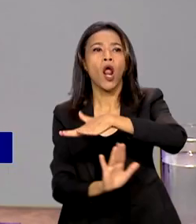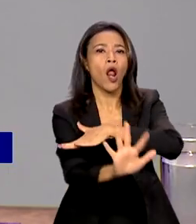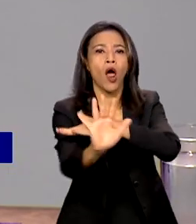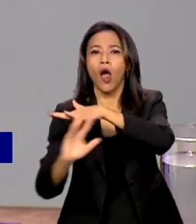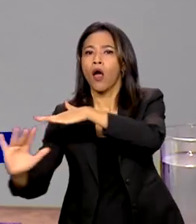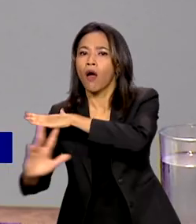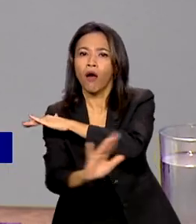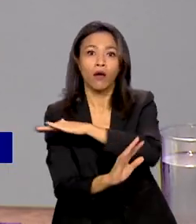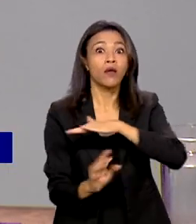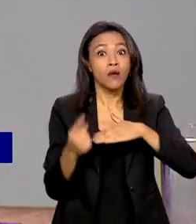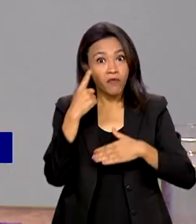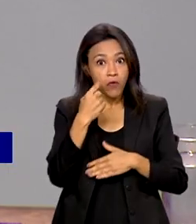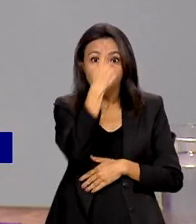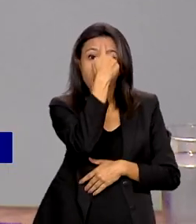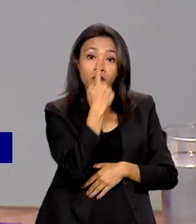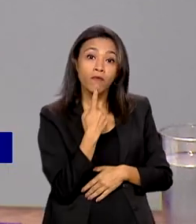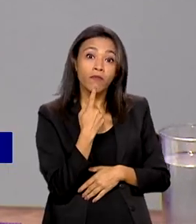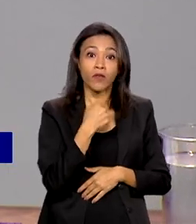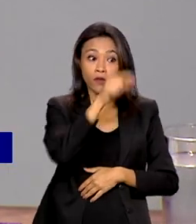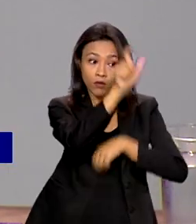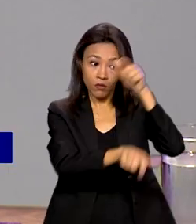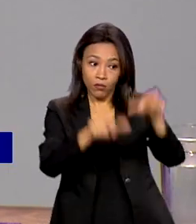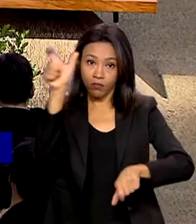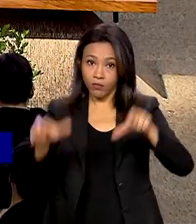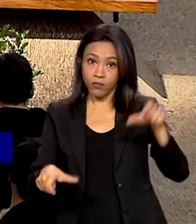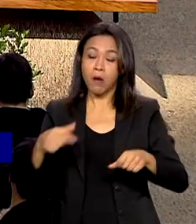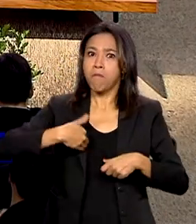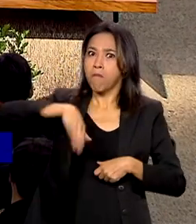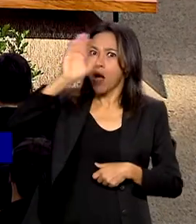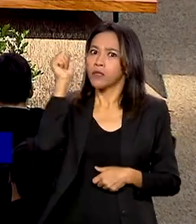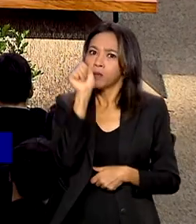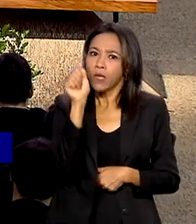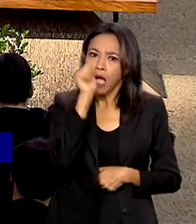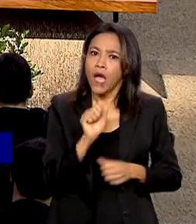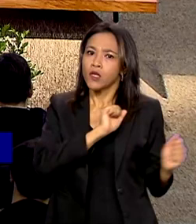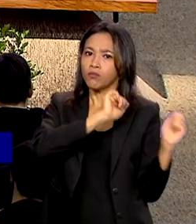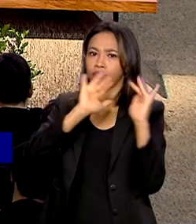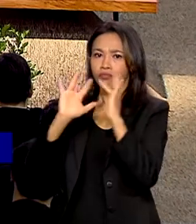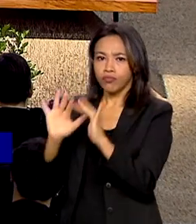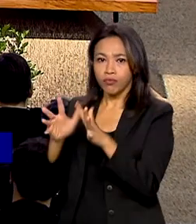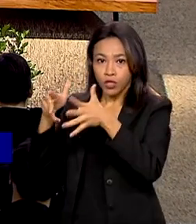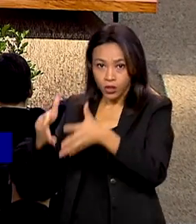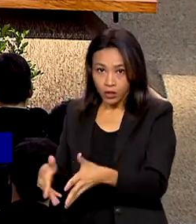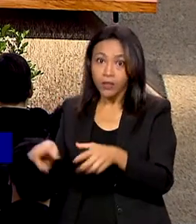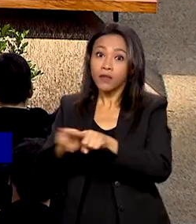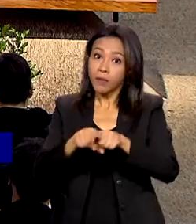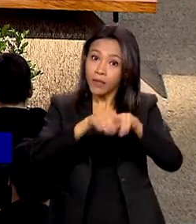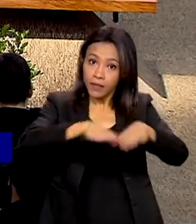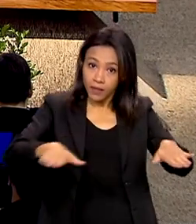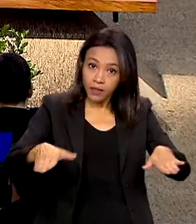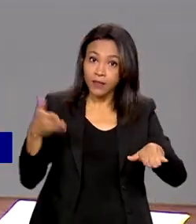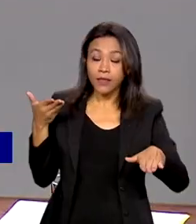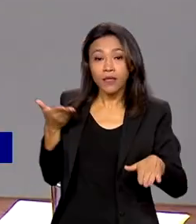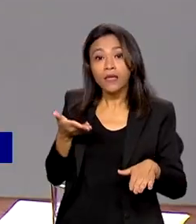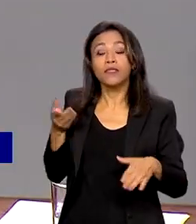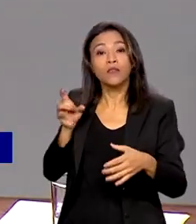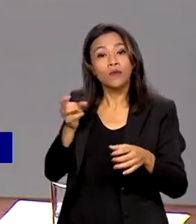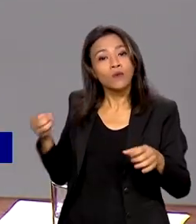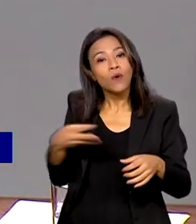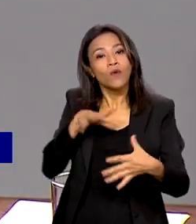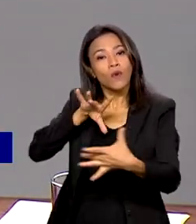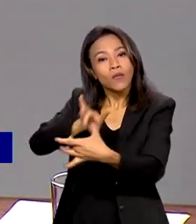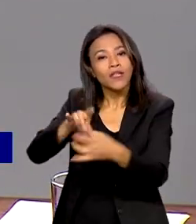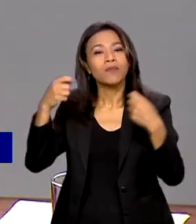uma mudança no perfil dos migrantes. Estão chegando mais mulheres e mais crianças. O novo cenário exige novas